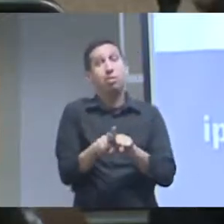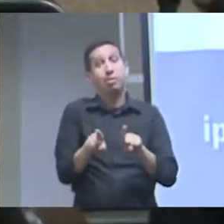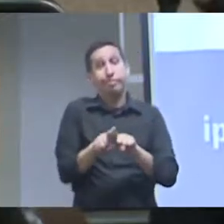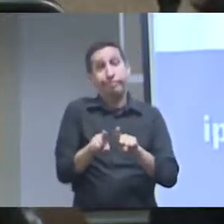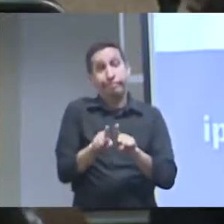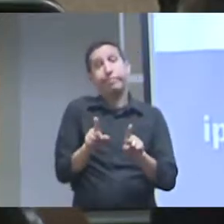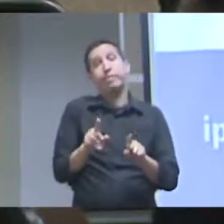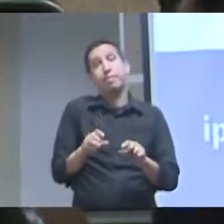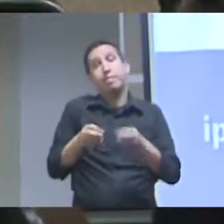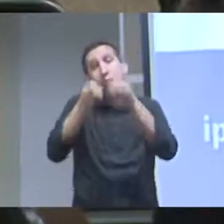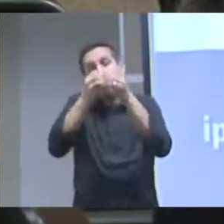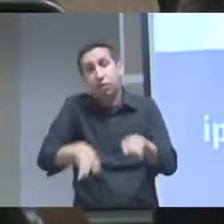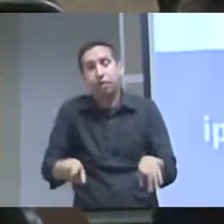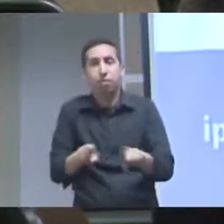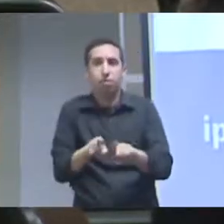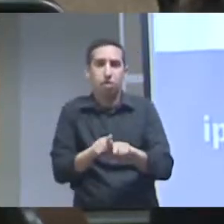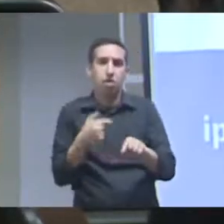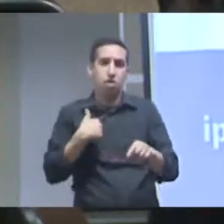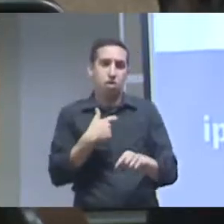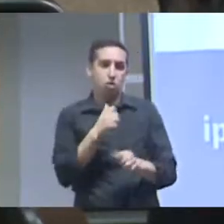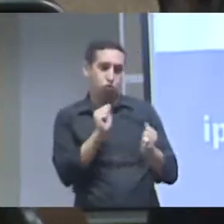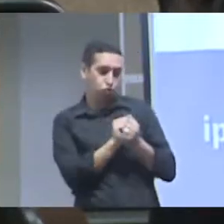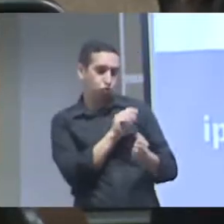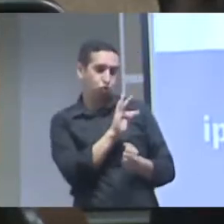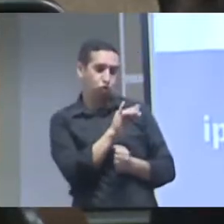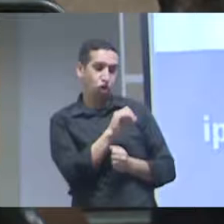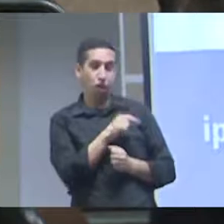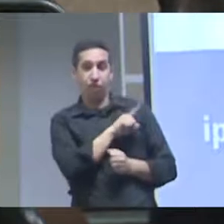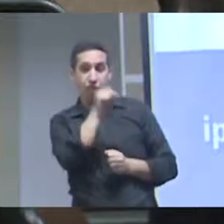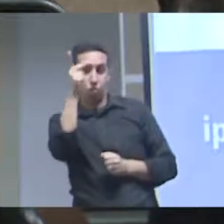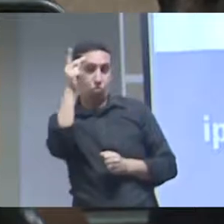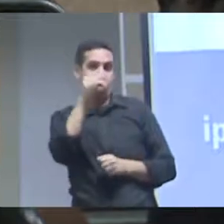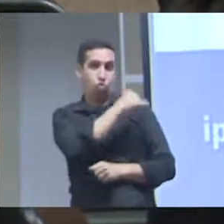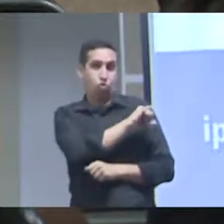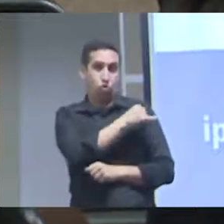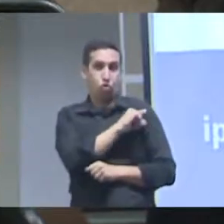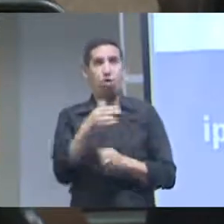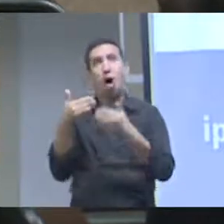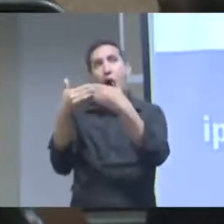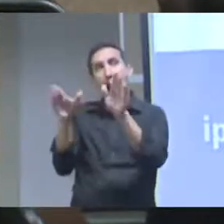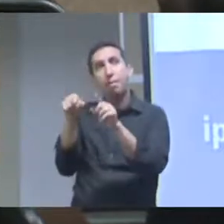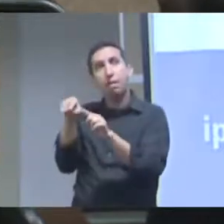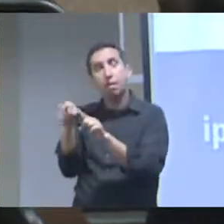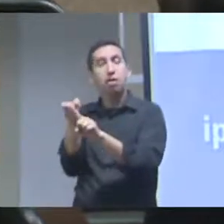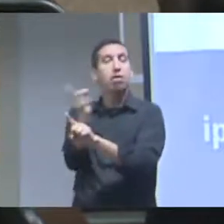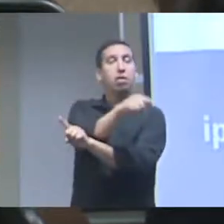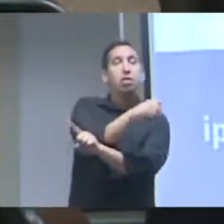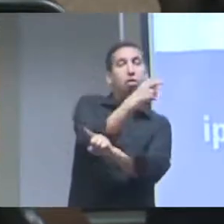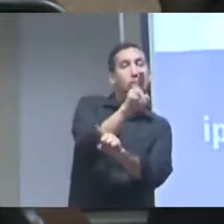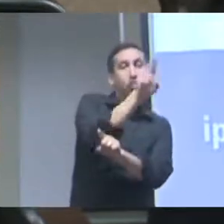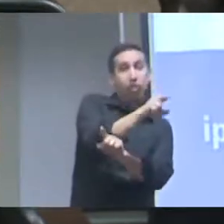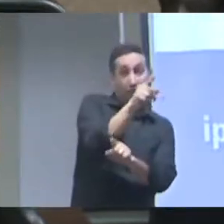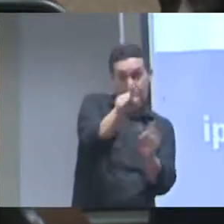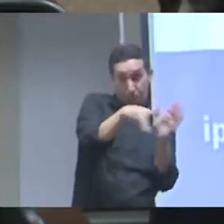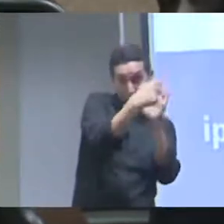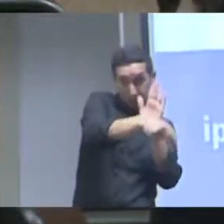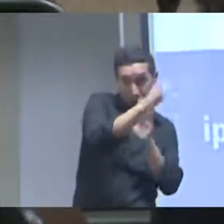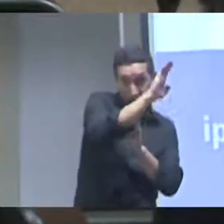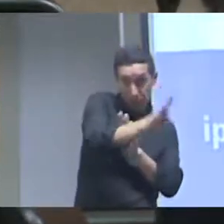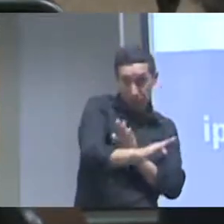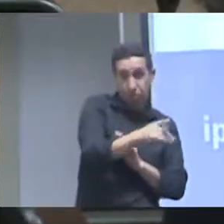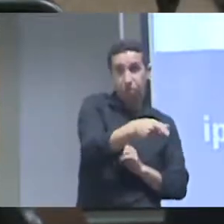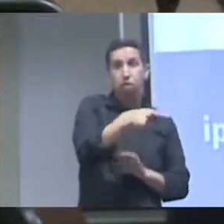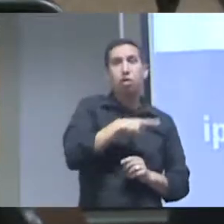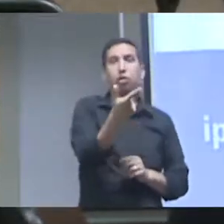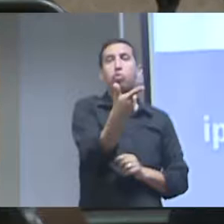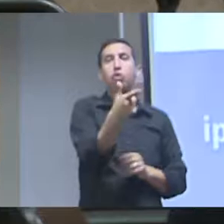simetria porque a gente abre faz uma pesquisa no Rio e abre e o colega de uma universidade no Brasil mesmo de uma